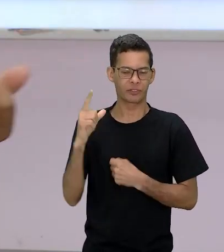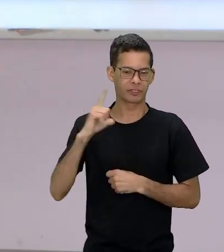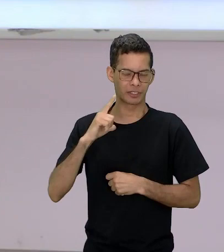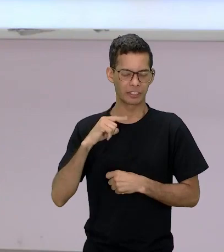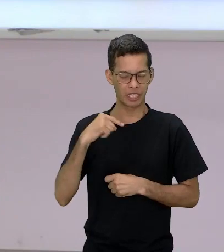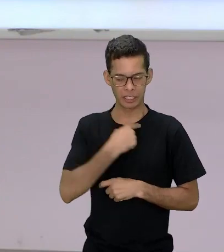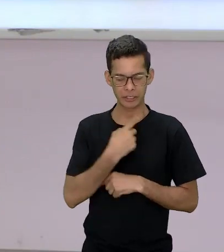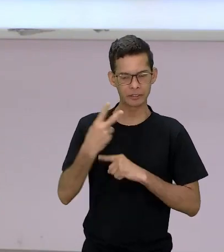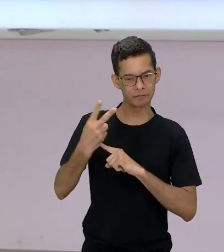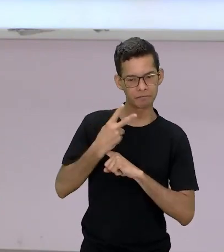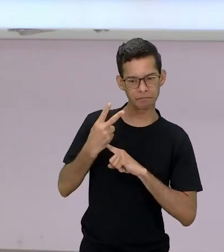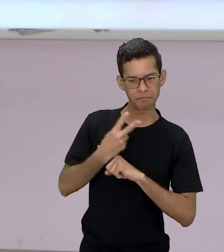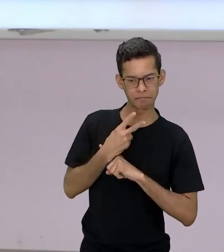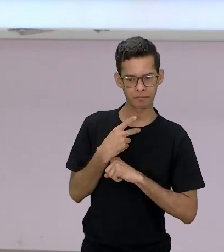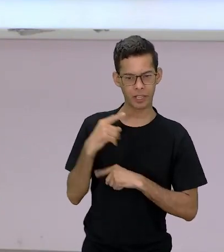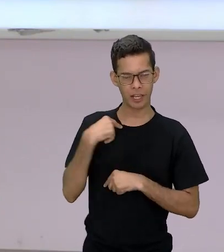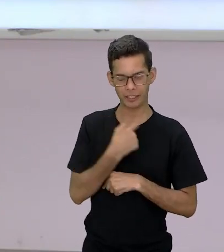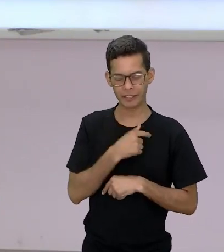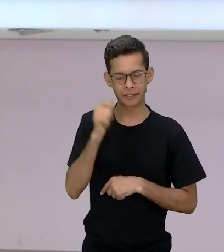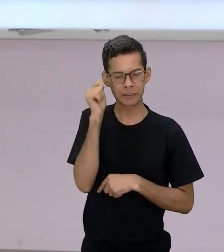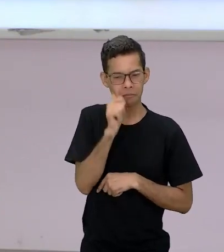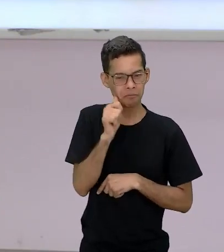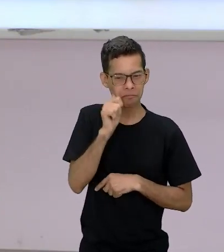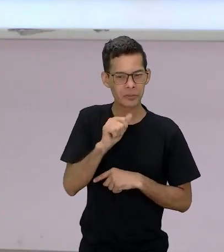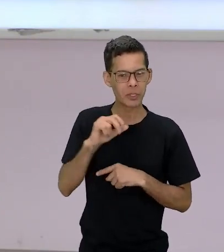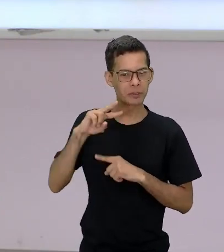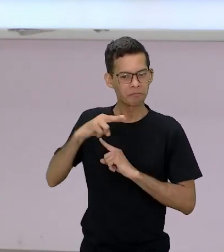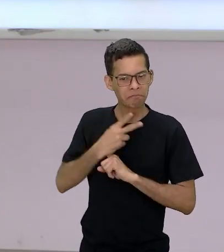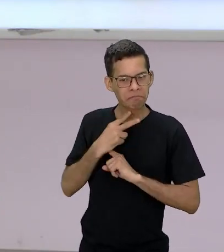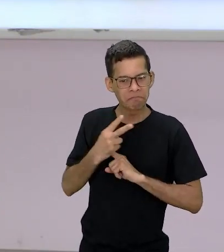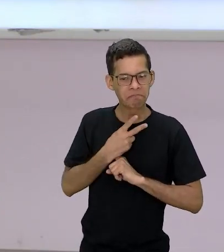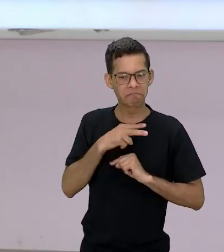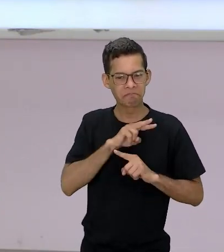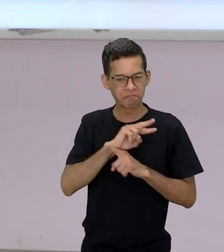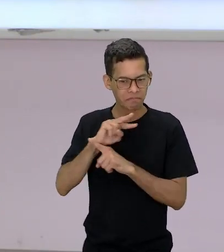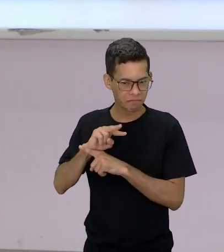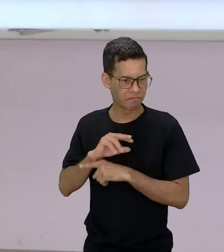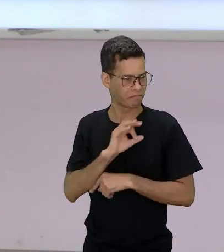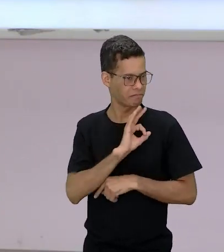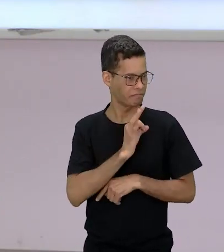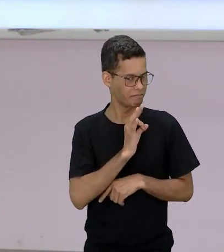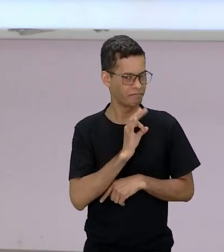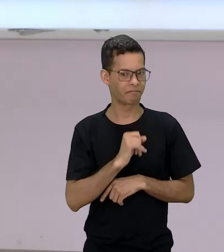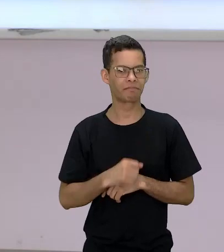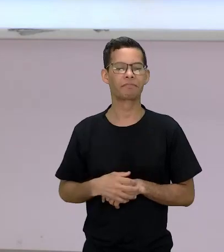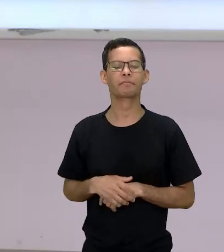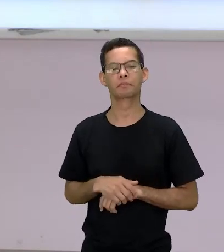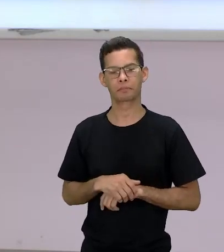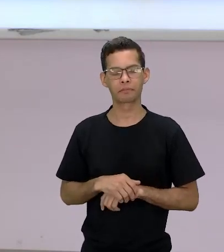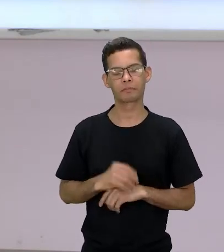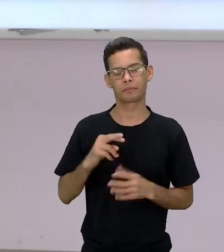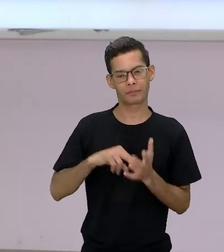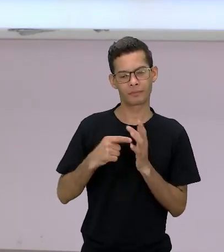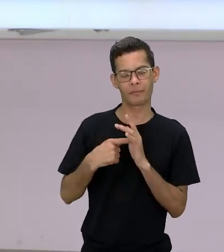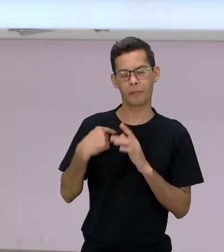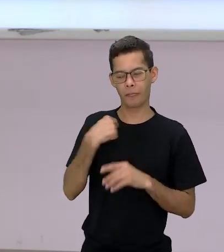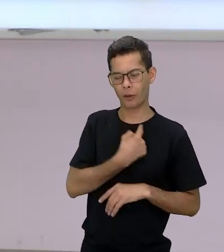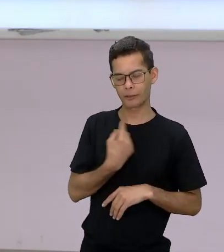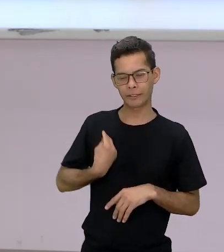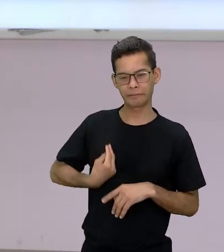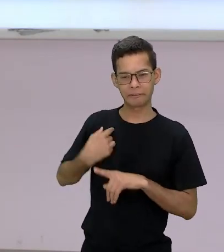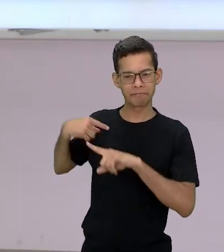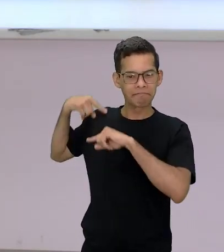cuida principalmente a gente que é mulher a gente está sempre cuidando né é a ancestralidade que a gente